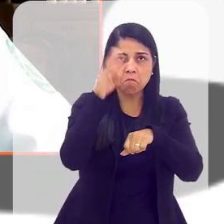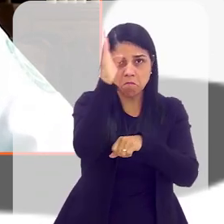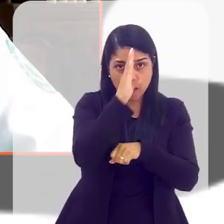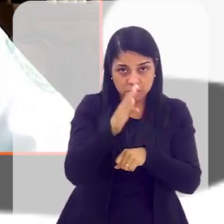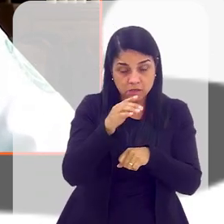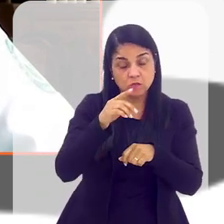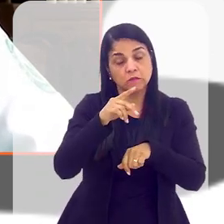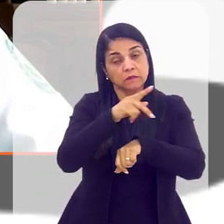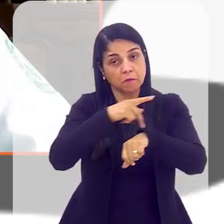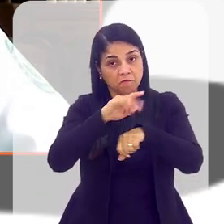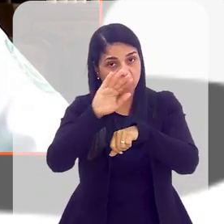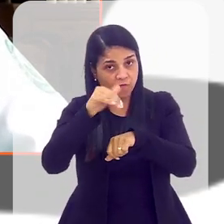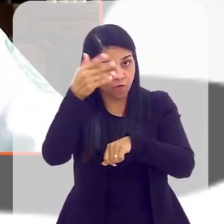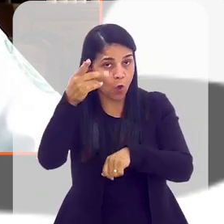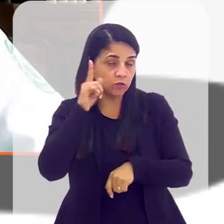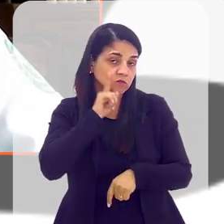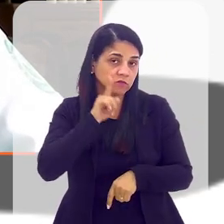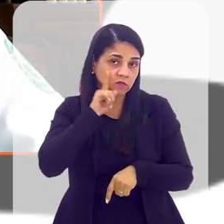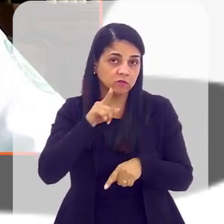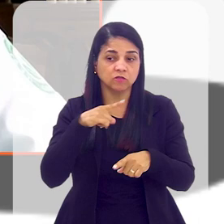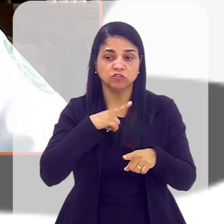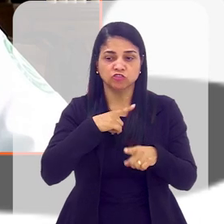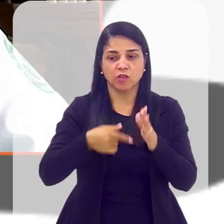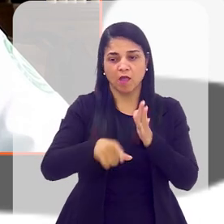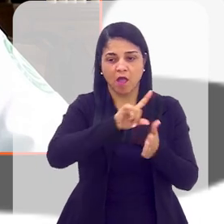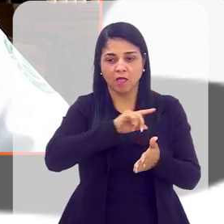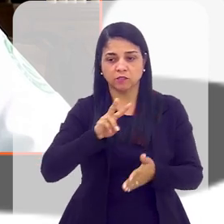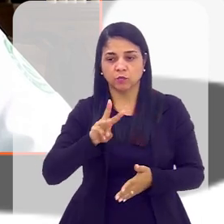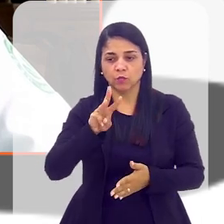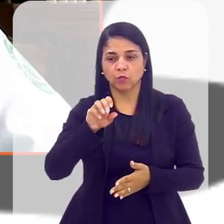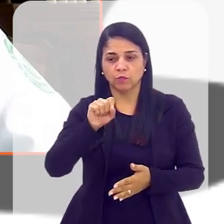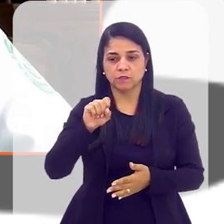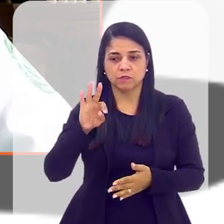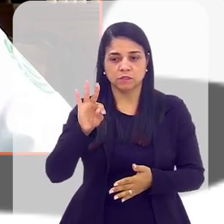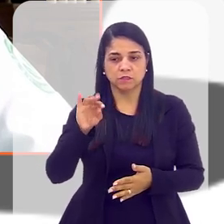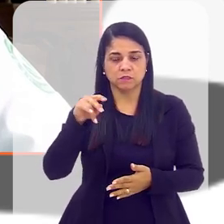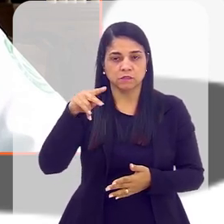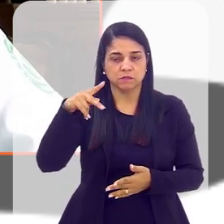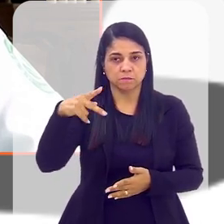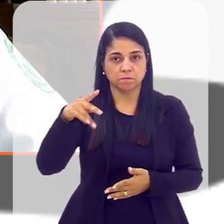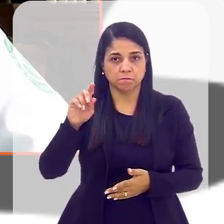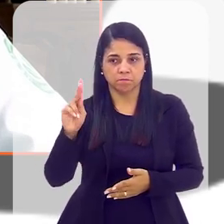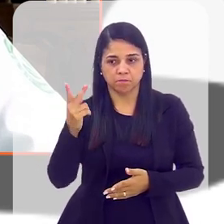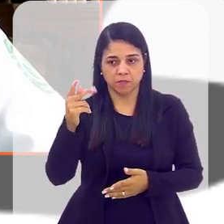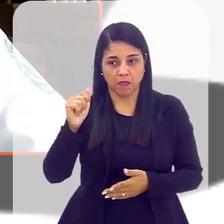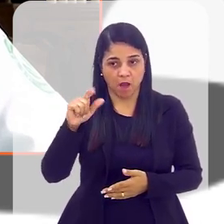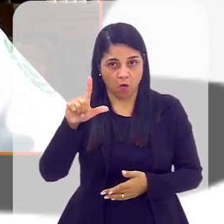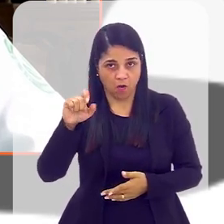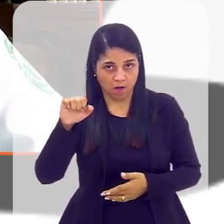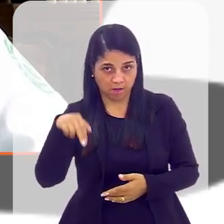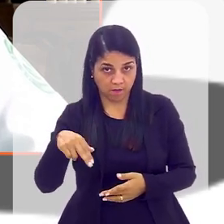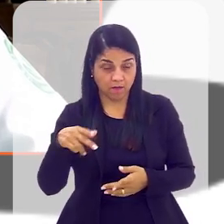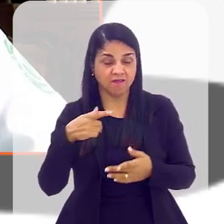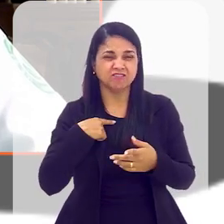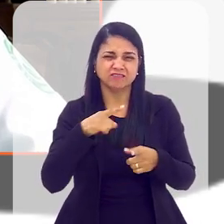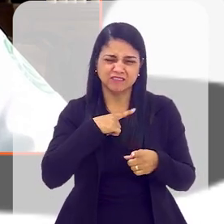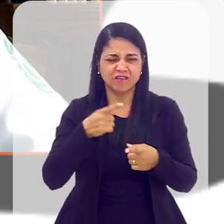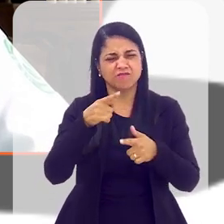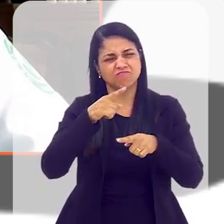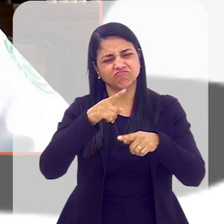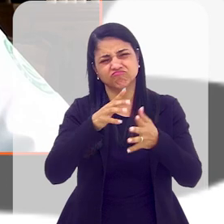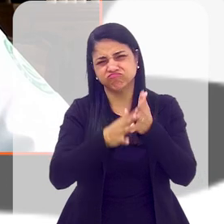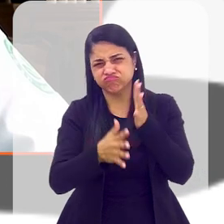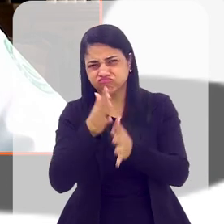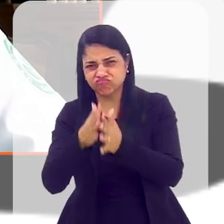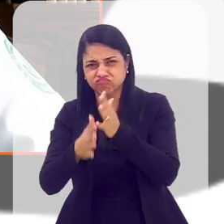muitos anos com a marca Quick House apenas. Nós não tínhamos a marca Steel Panel. Mas, houve muita confusão com outros sistemas